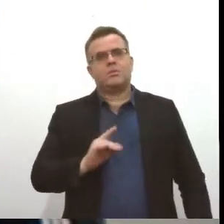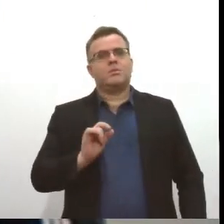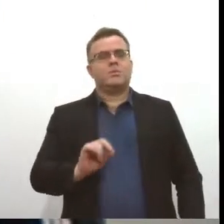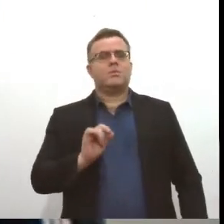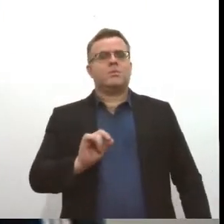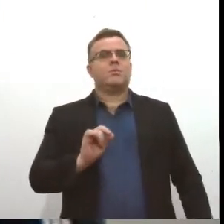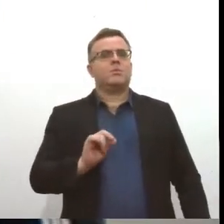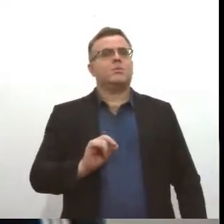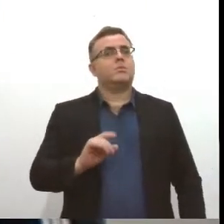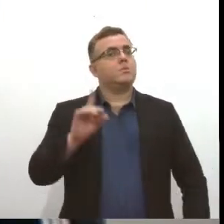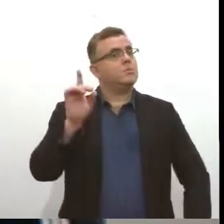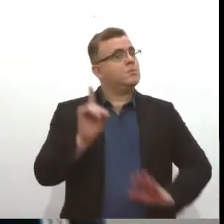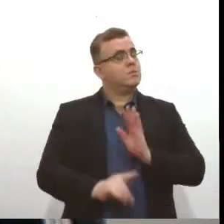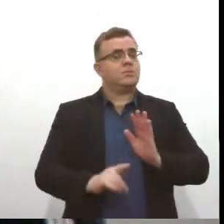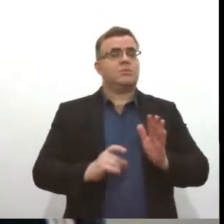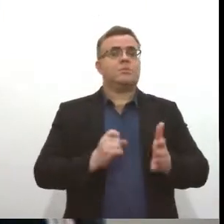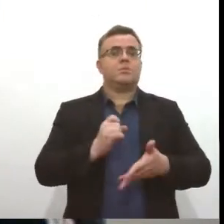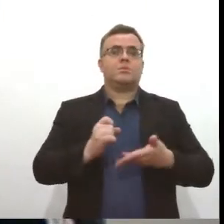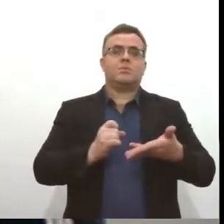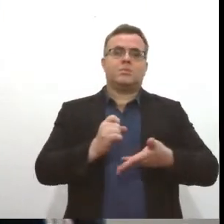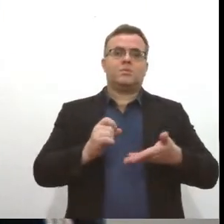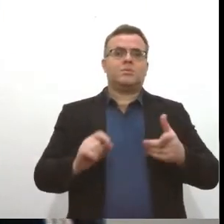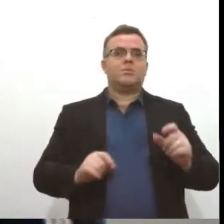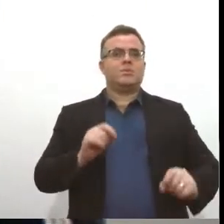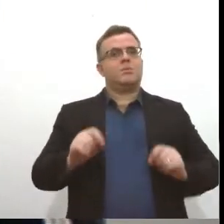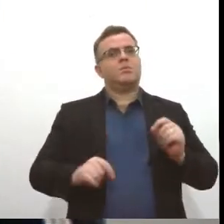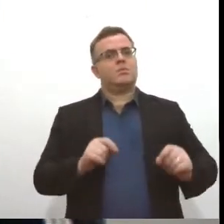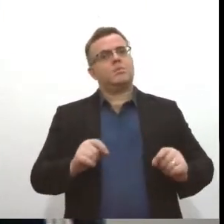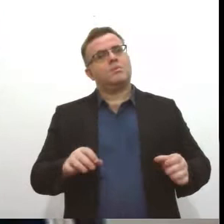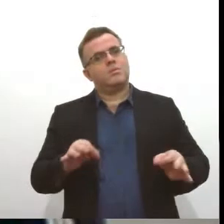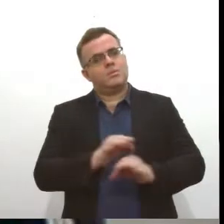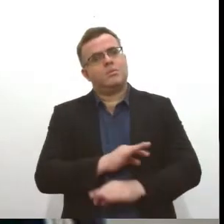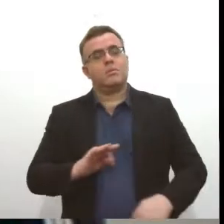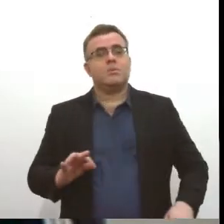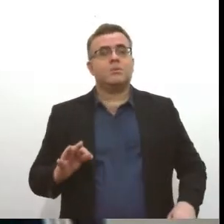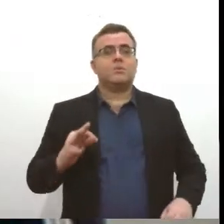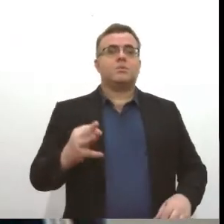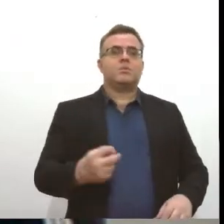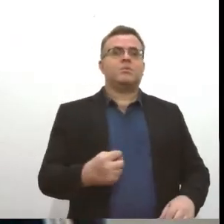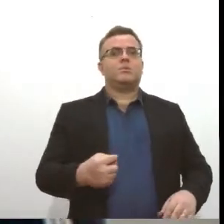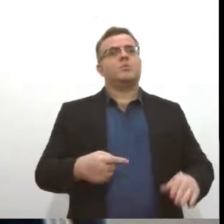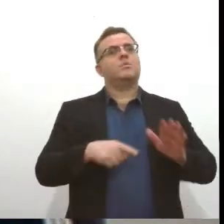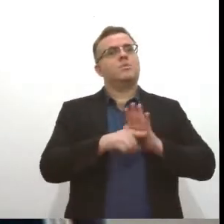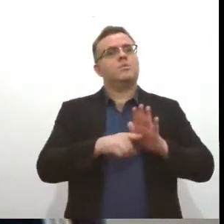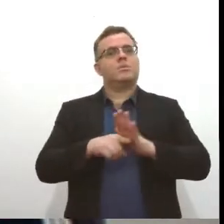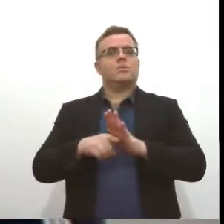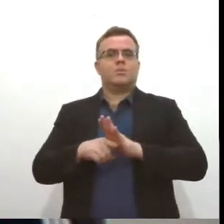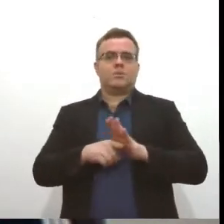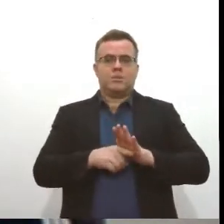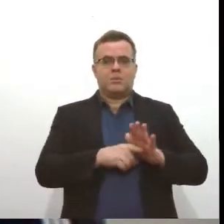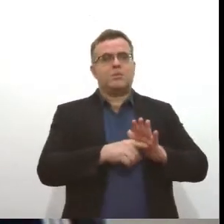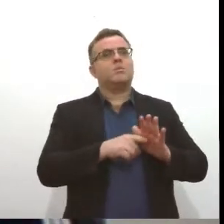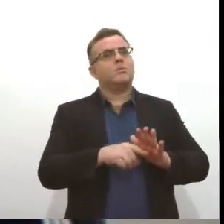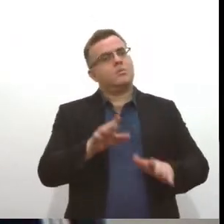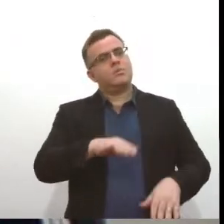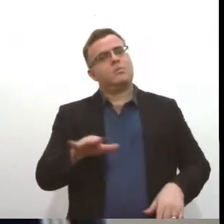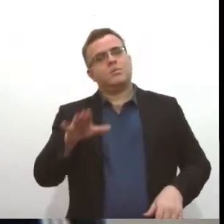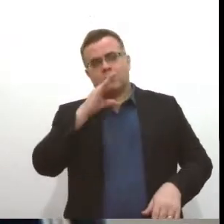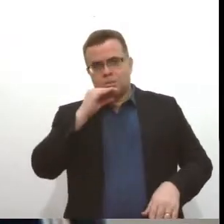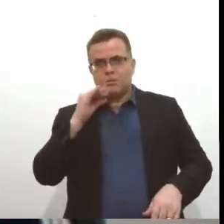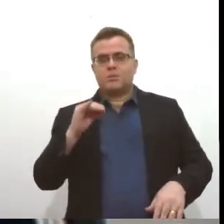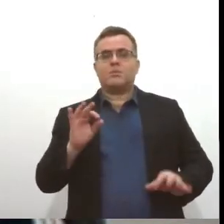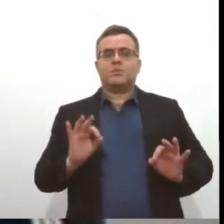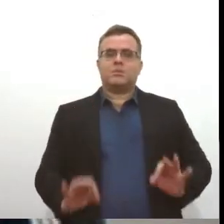originário, é direito fundamental, né? De toda pessoa, especialmente a criança e adolescente, porque é um